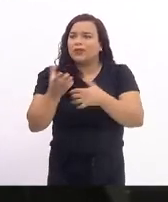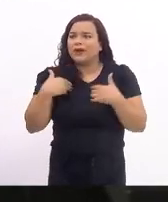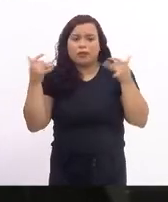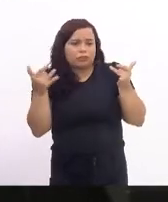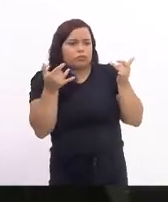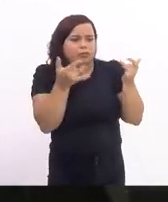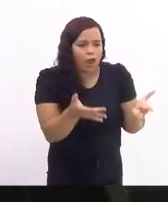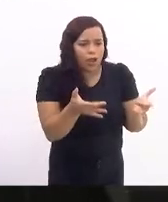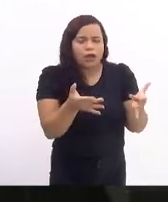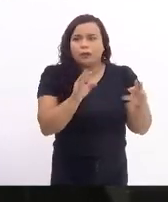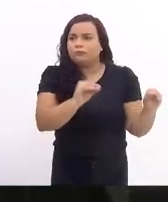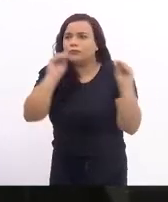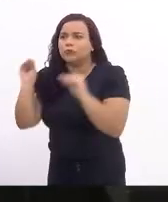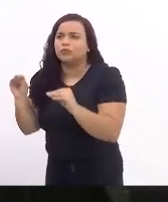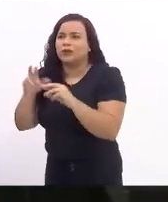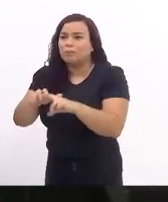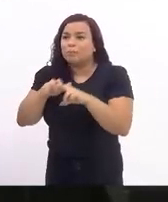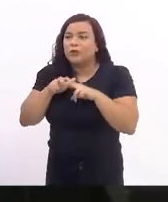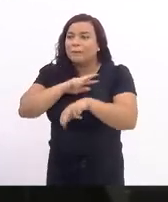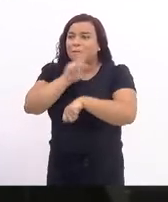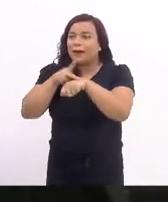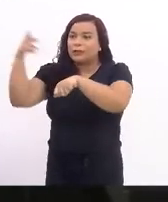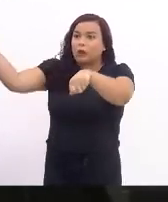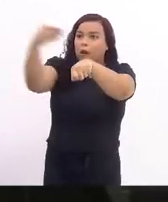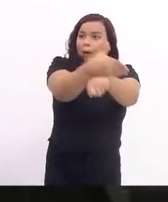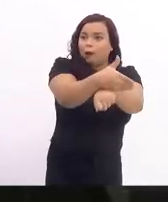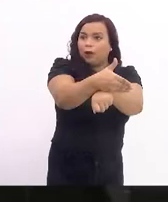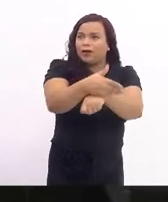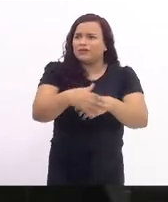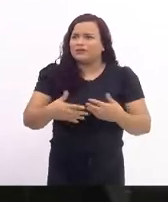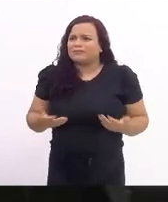porque o país foi invadido.